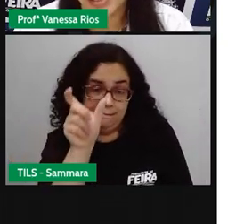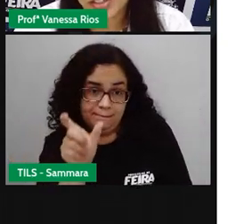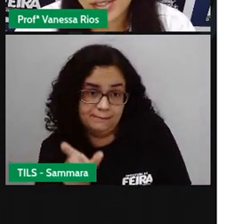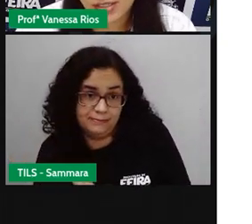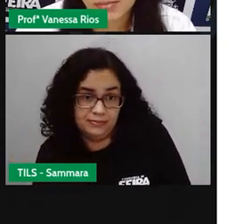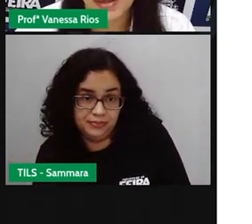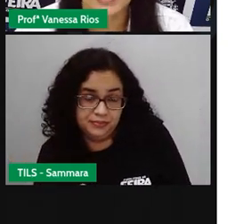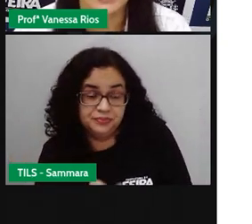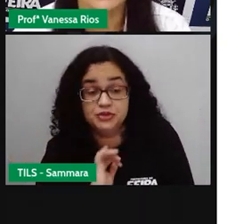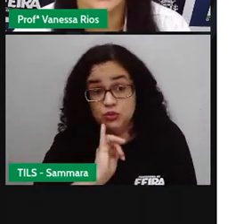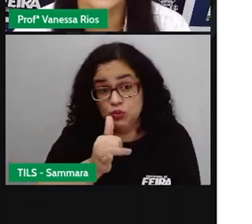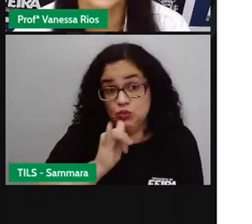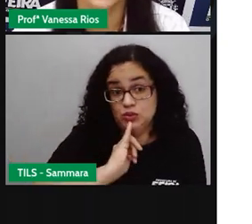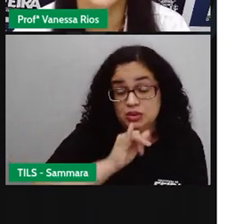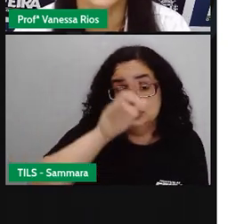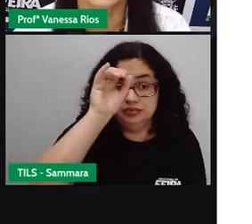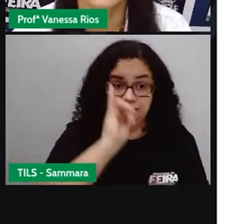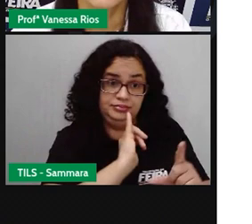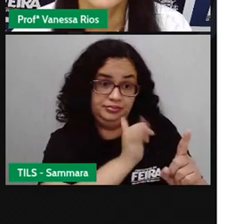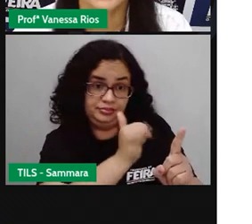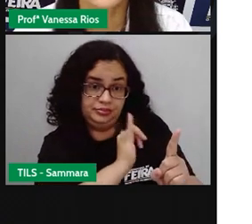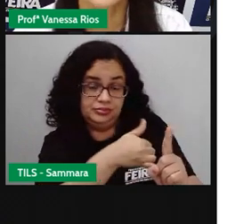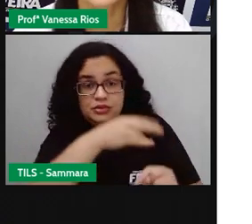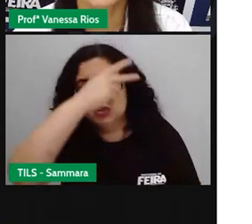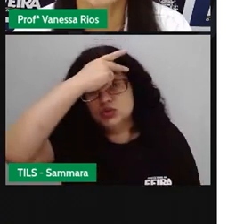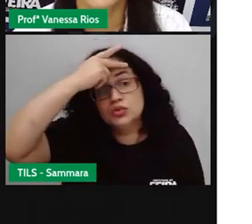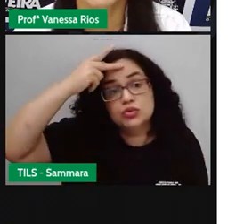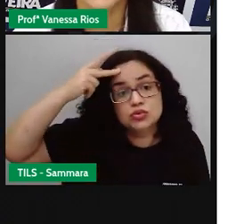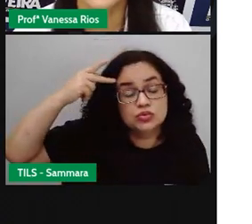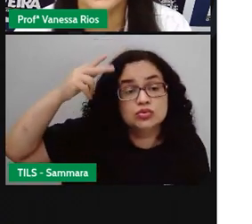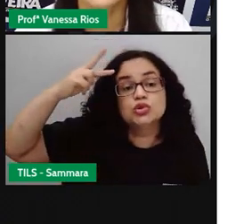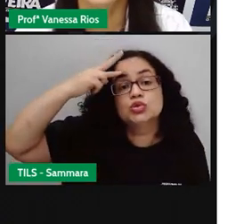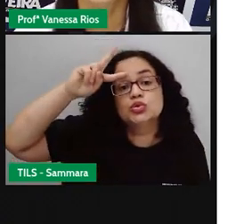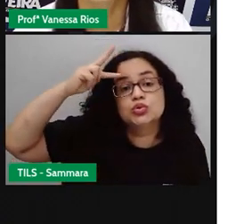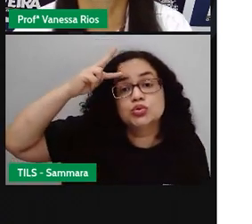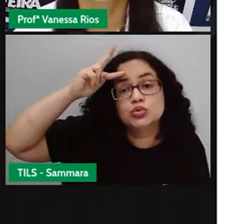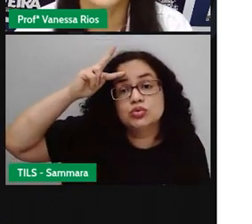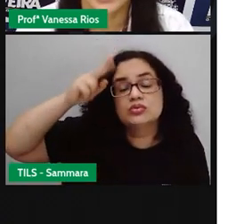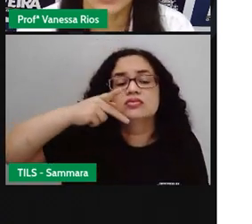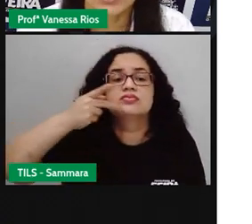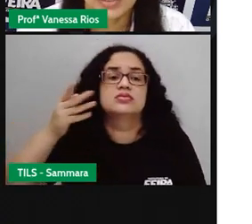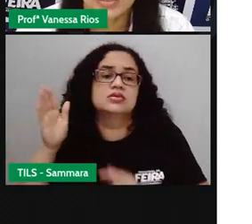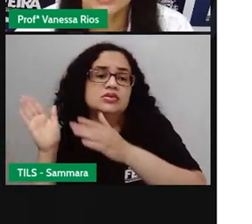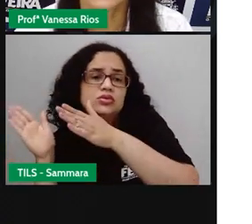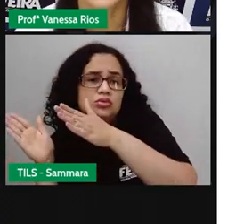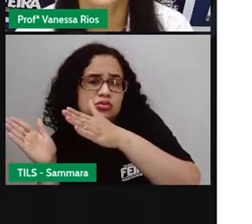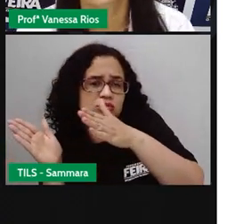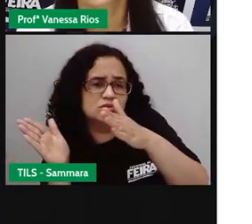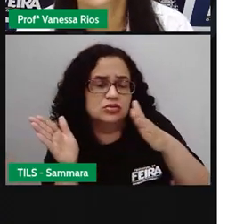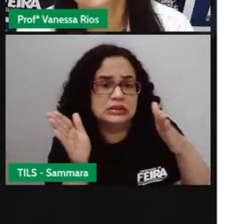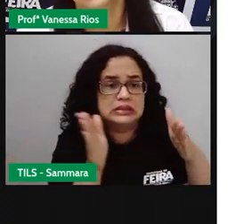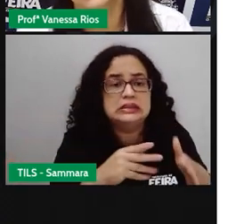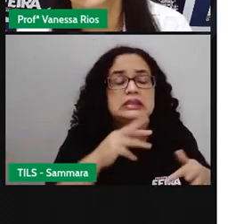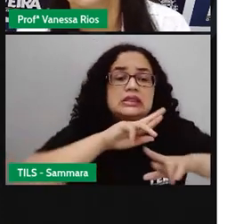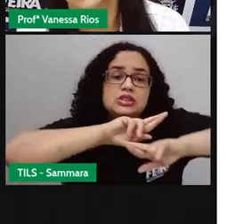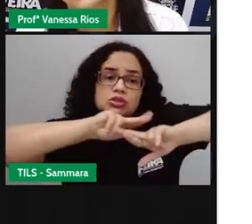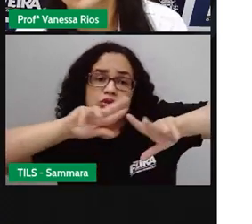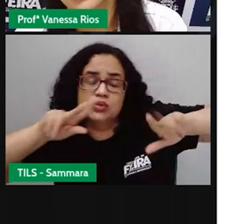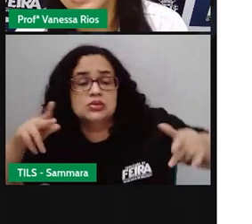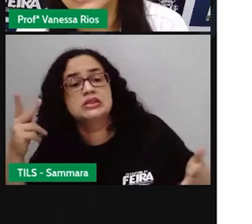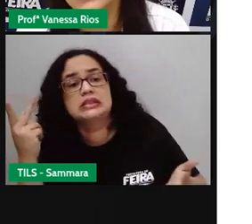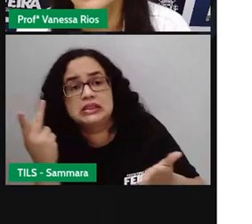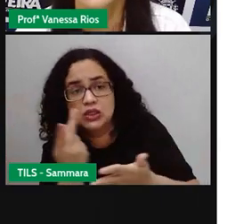que ele participa, né? Da história. Vocês observaram aí, ele ia contando, né? As coisas que iam